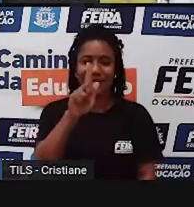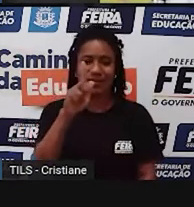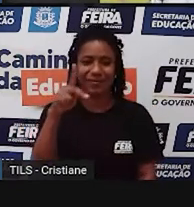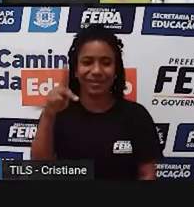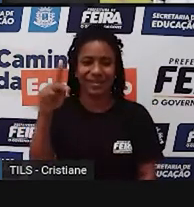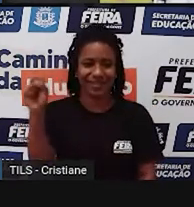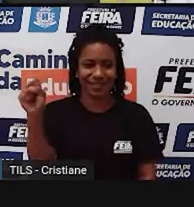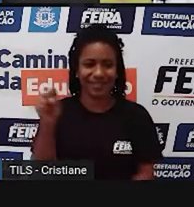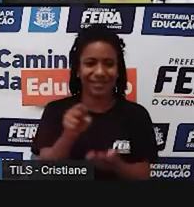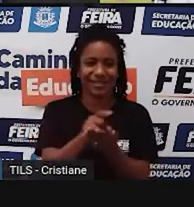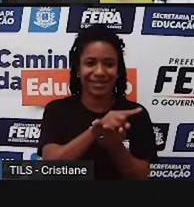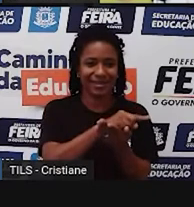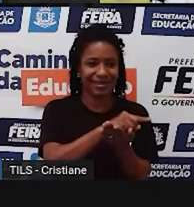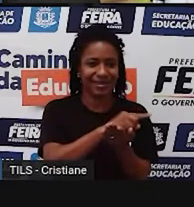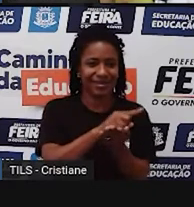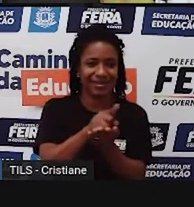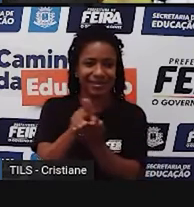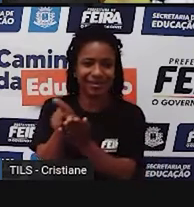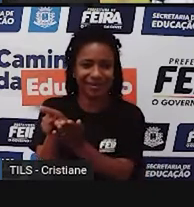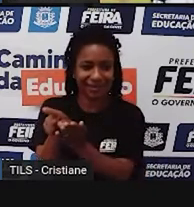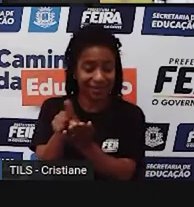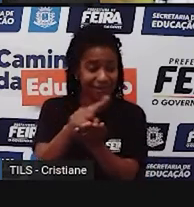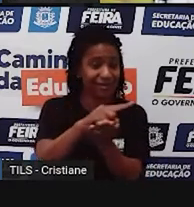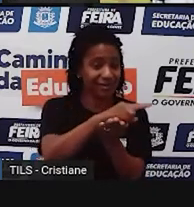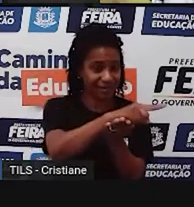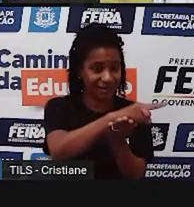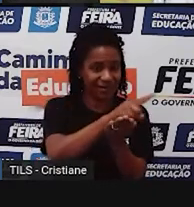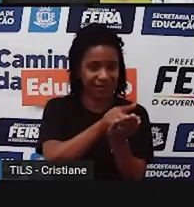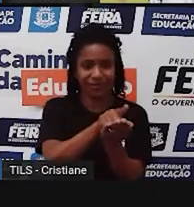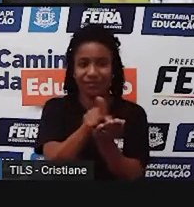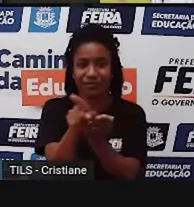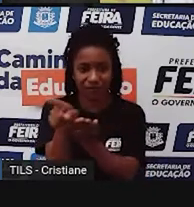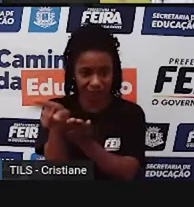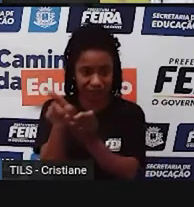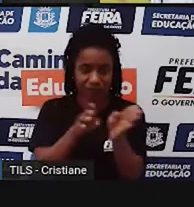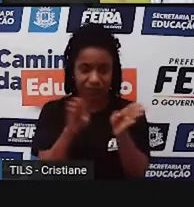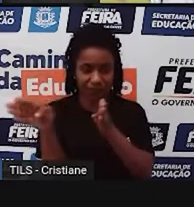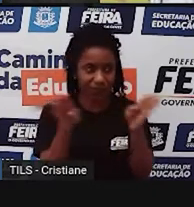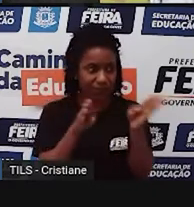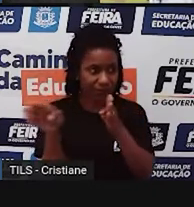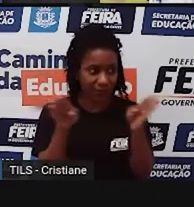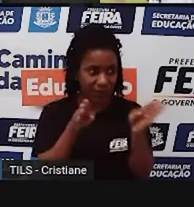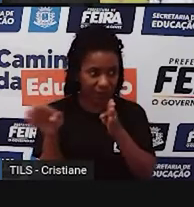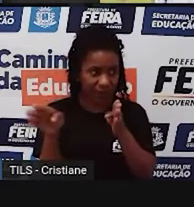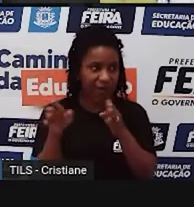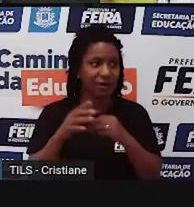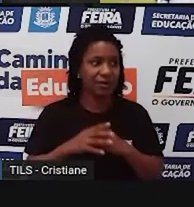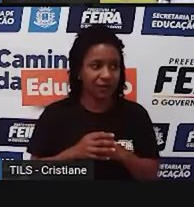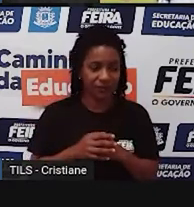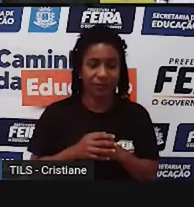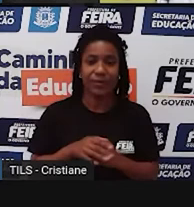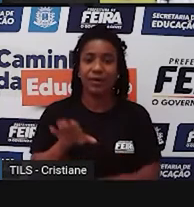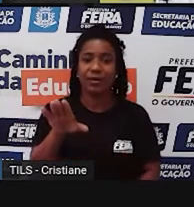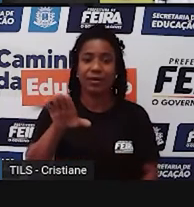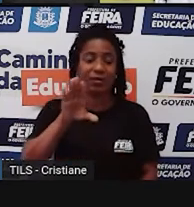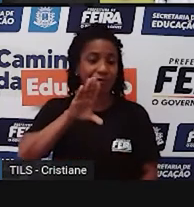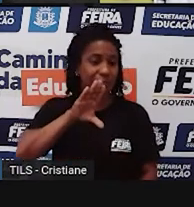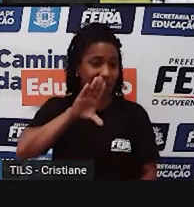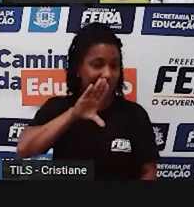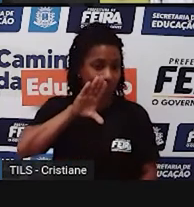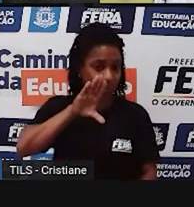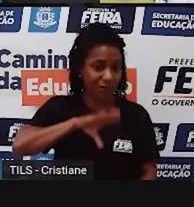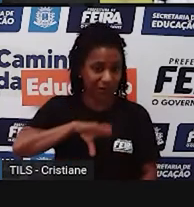que a gente percebe a diferença, já que em português significa sistema de posicionamento global. E aí a sigla é